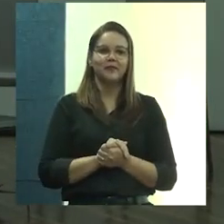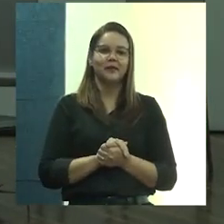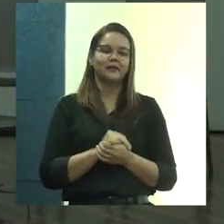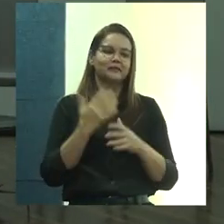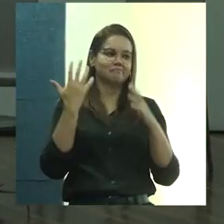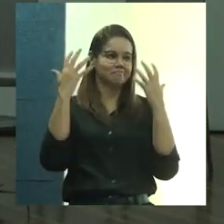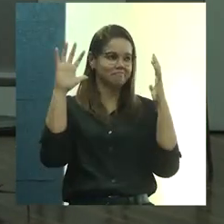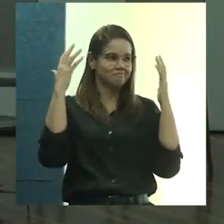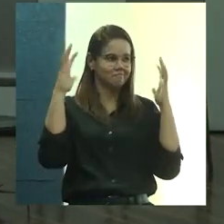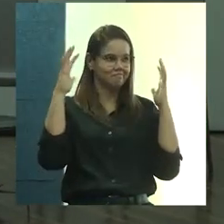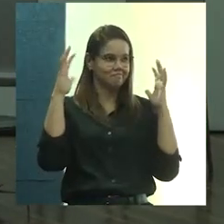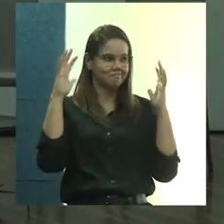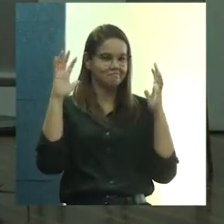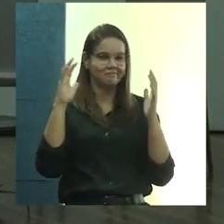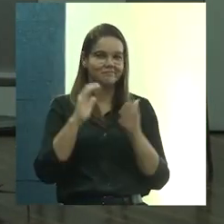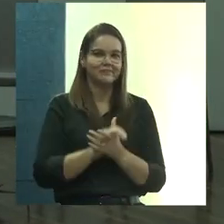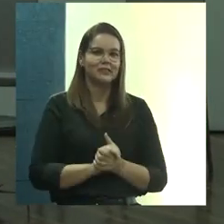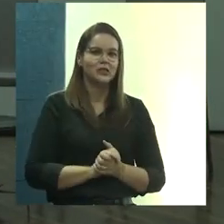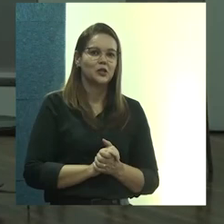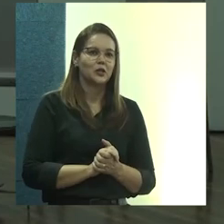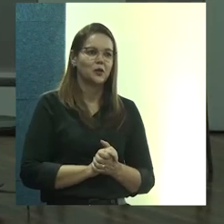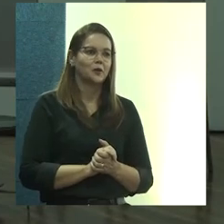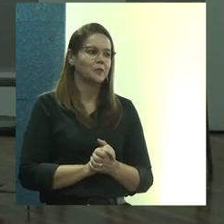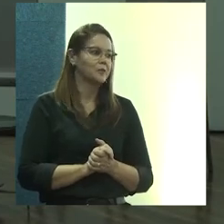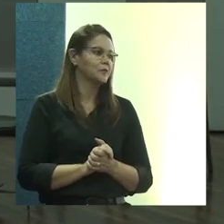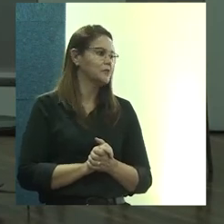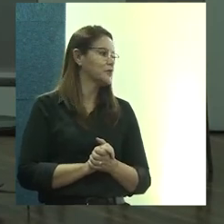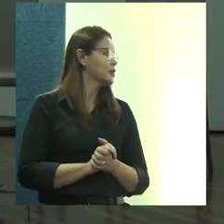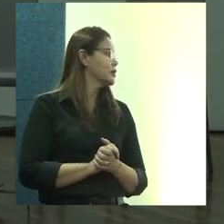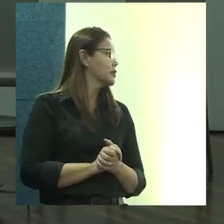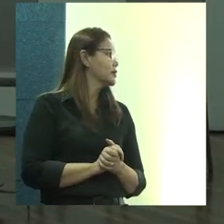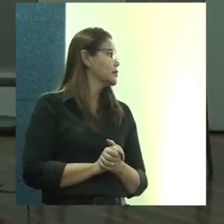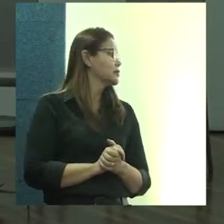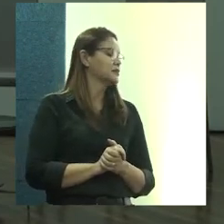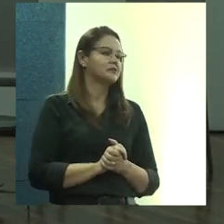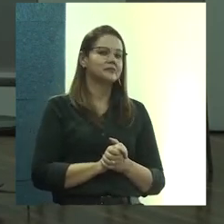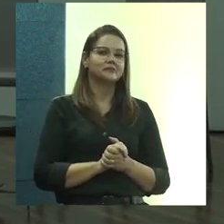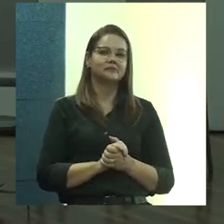Heloísa, vamos ter isso.